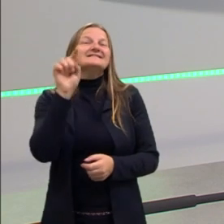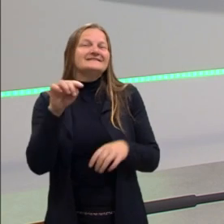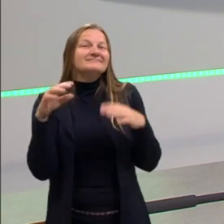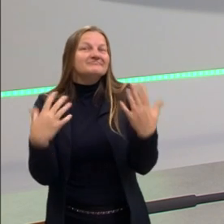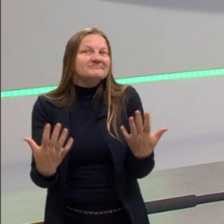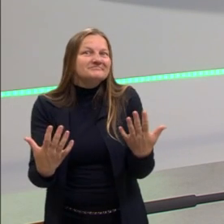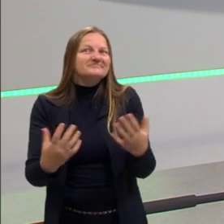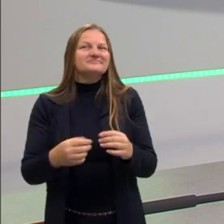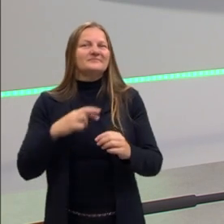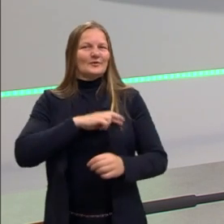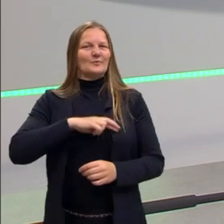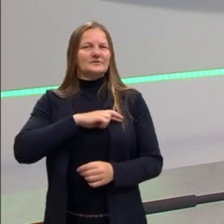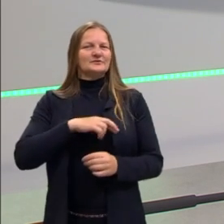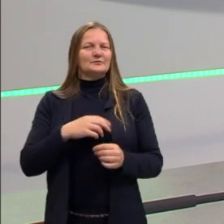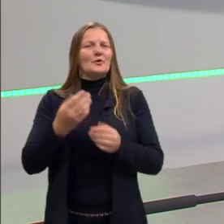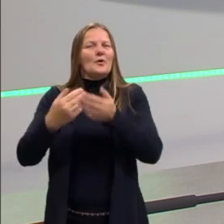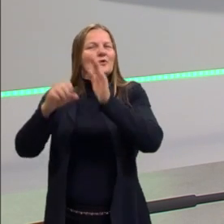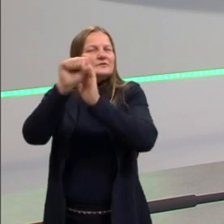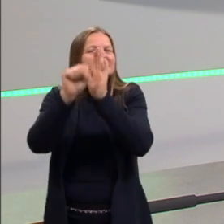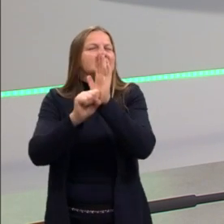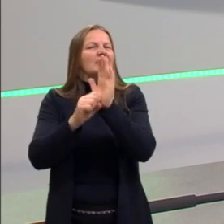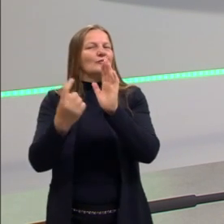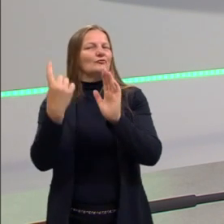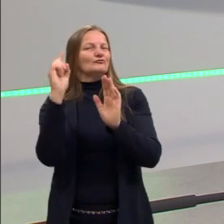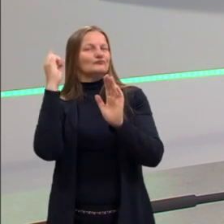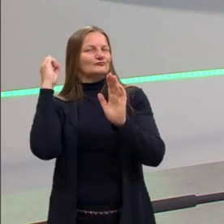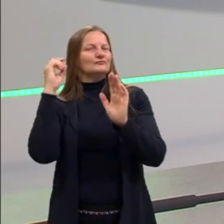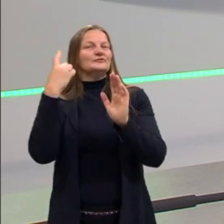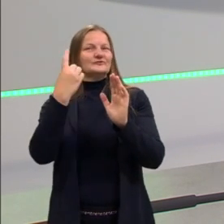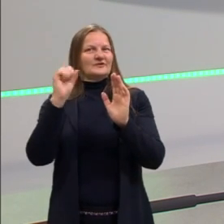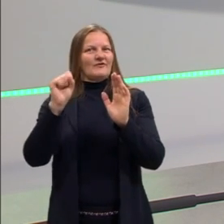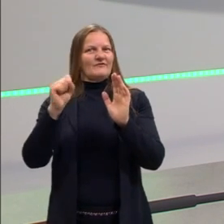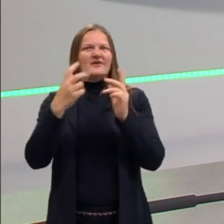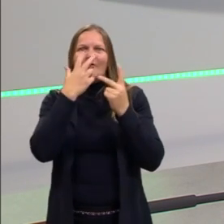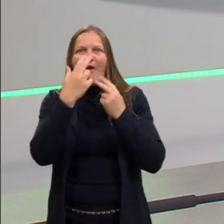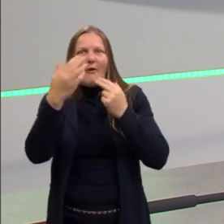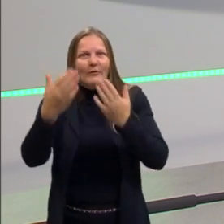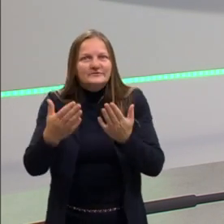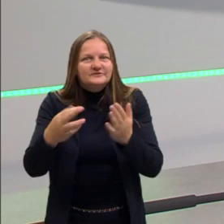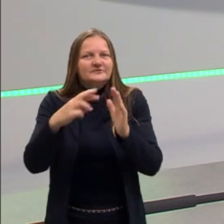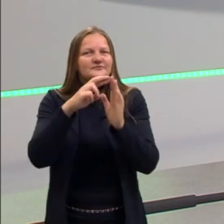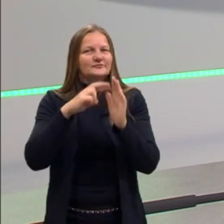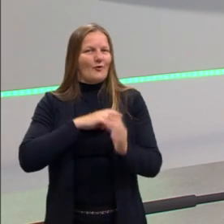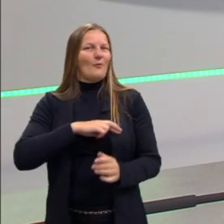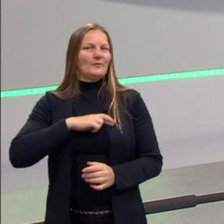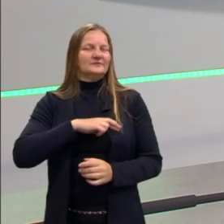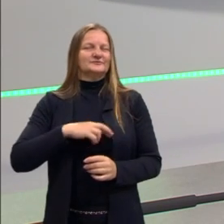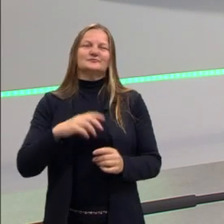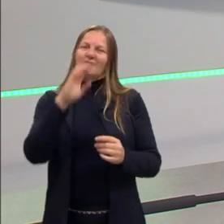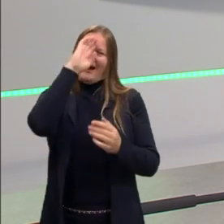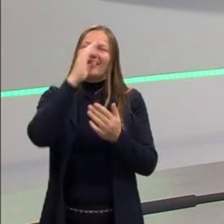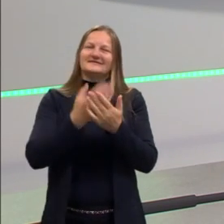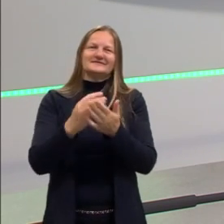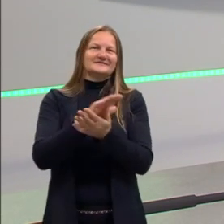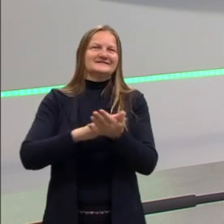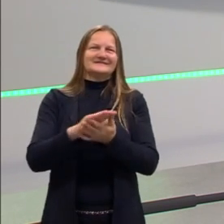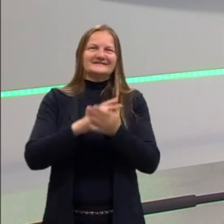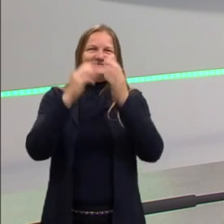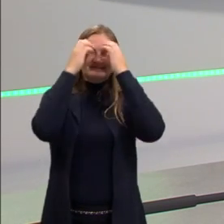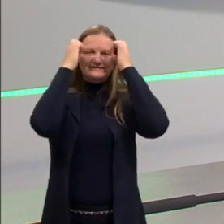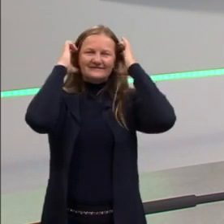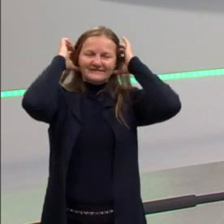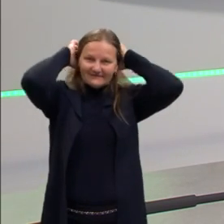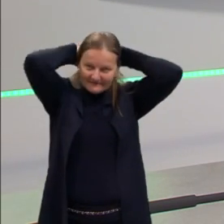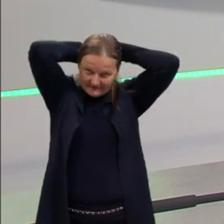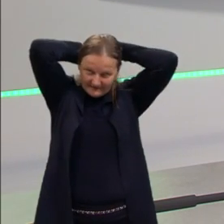o romantismo daquela época, lá do início do século XIX, é igual ao de hoje? Eu acredito que não, mas as características, elas